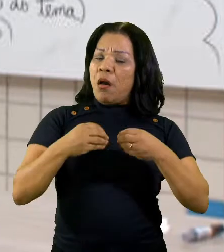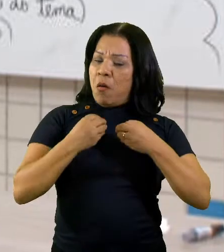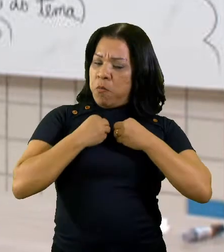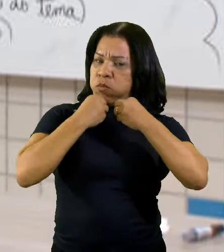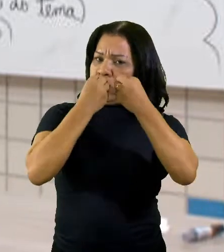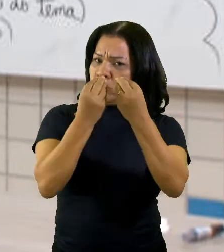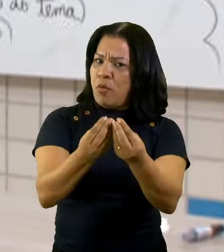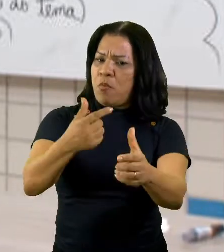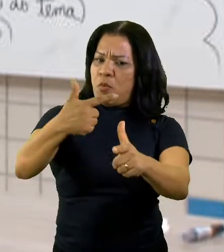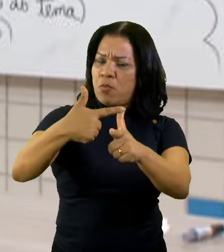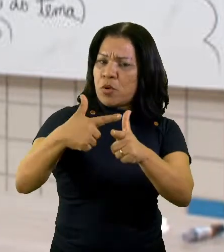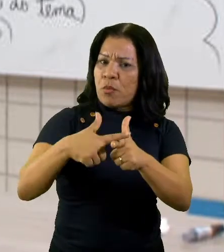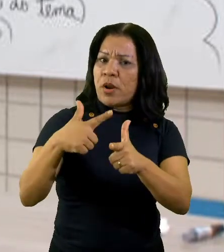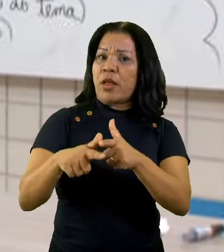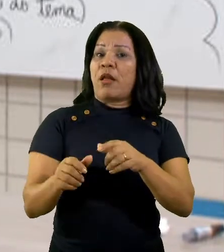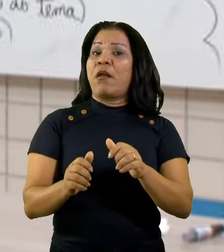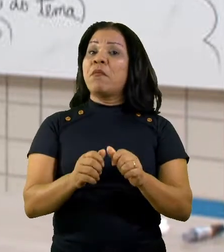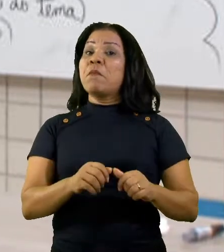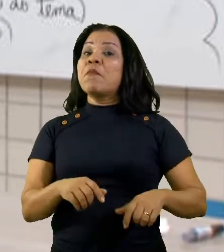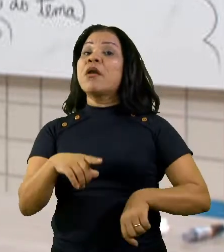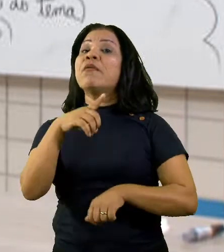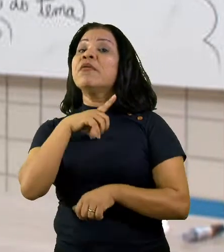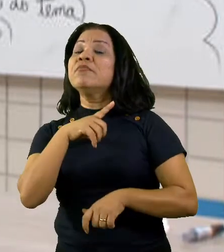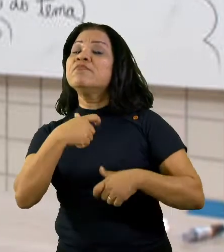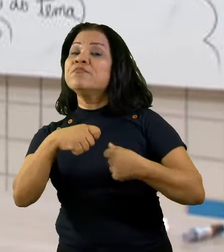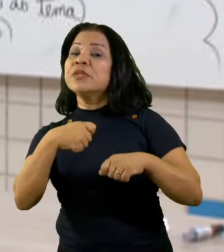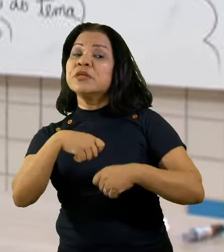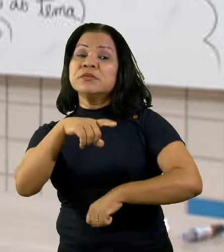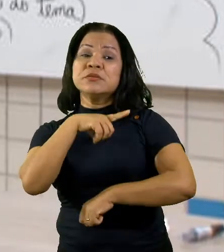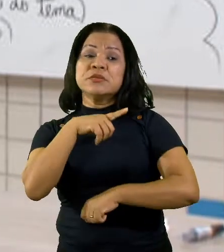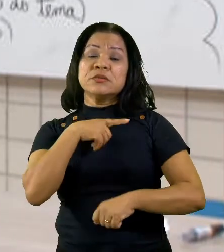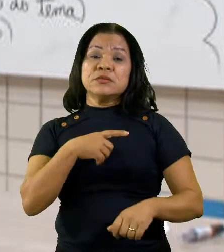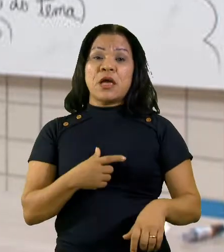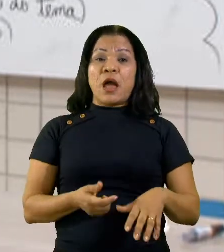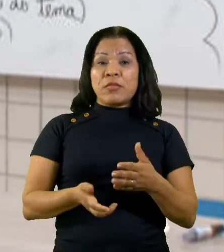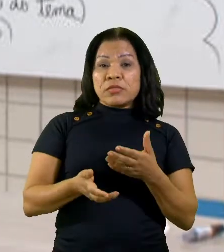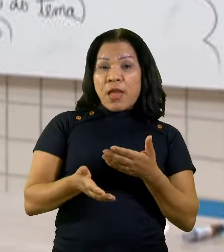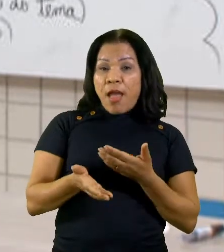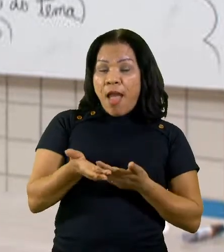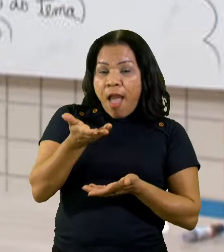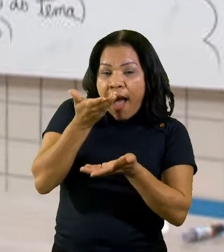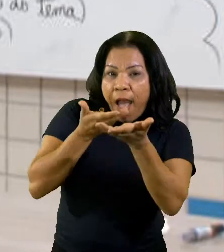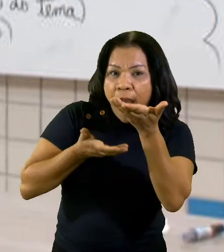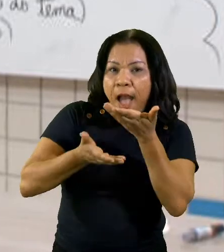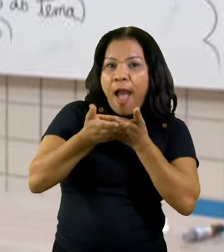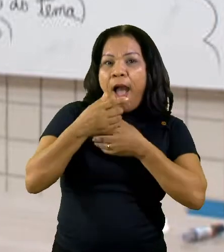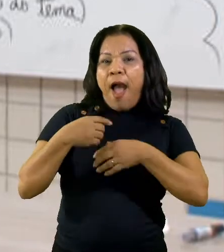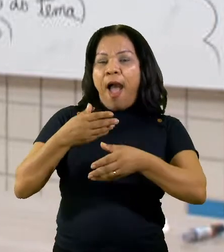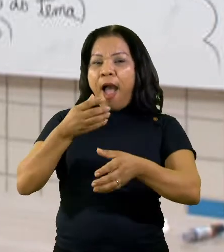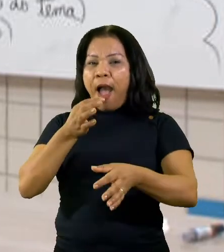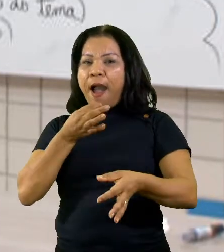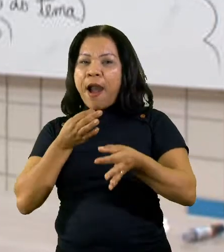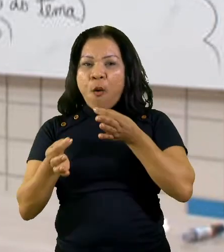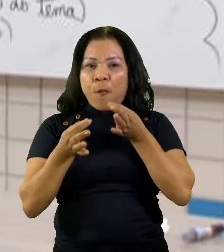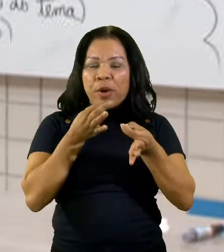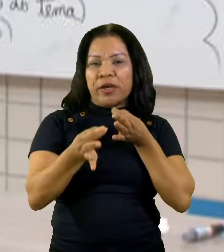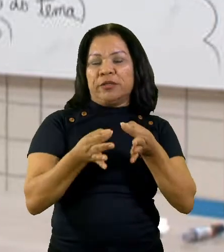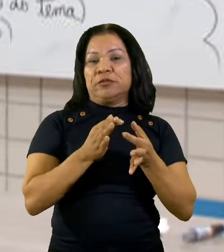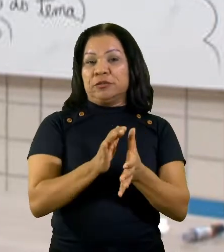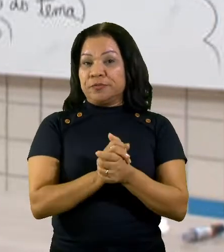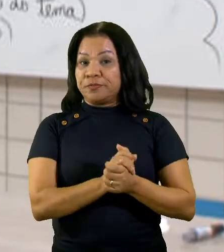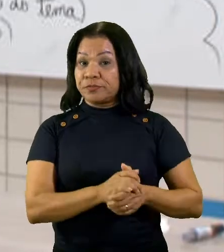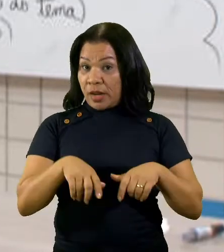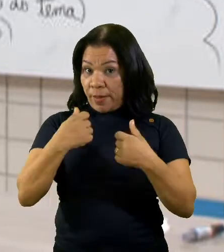e é feito por meio de argumentos. E a saudação final, que deve ser de maneira respeitosa, utilizando os